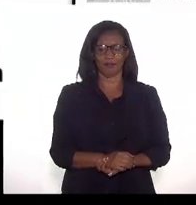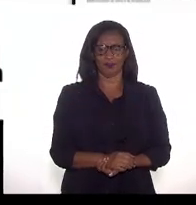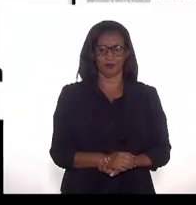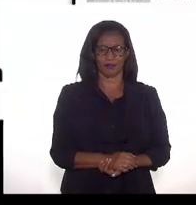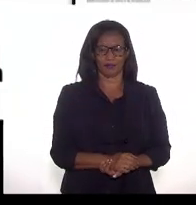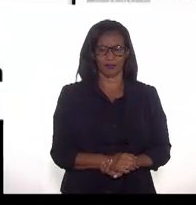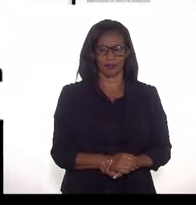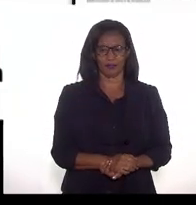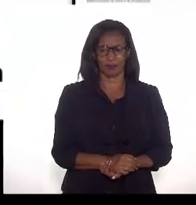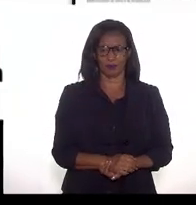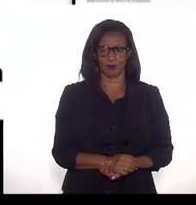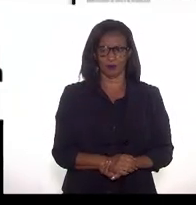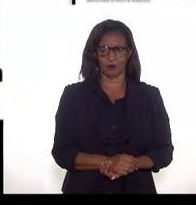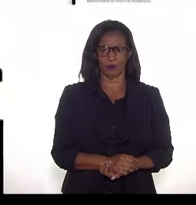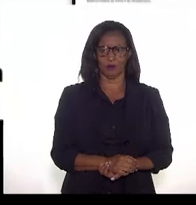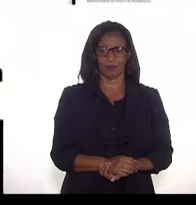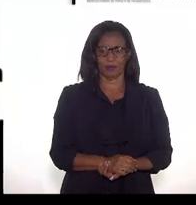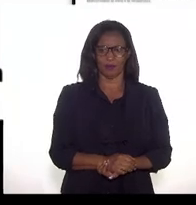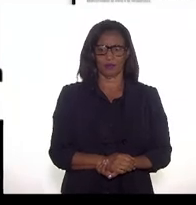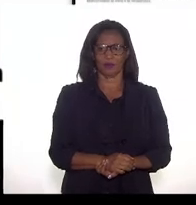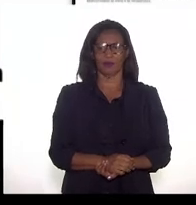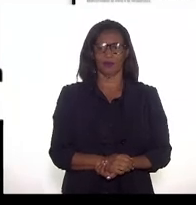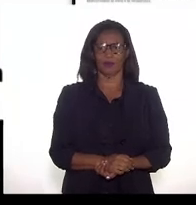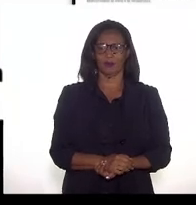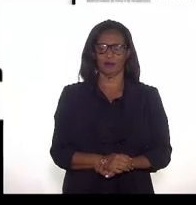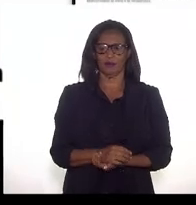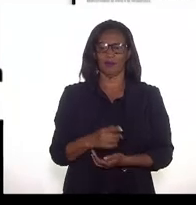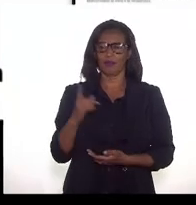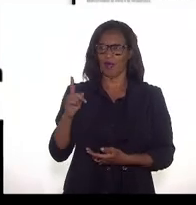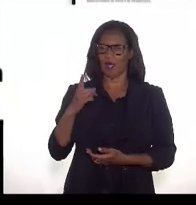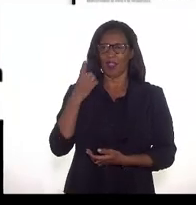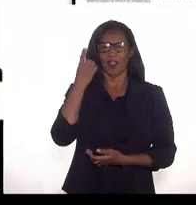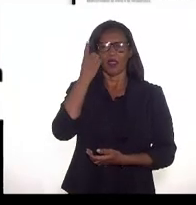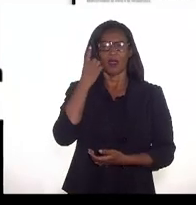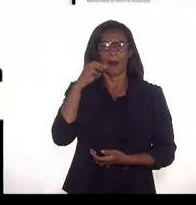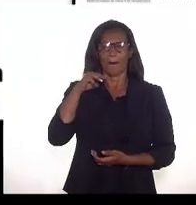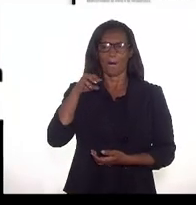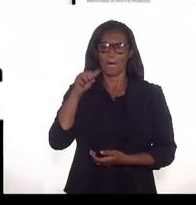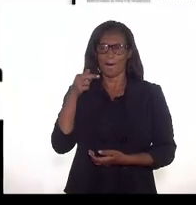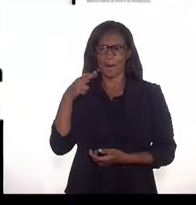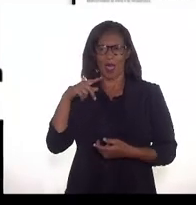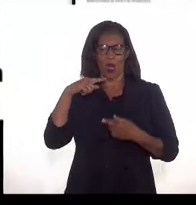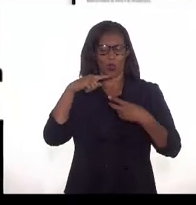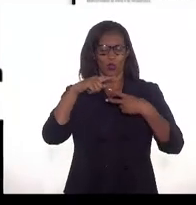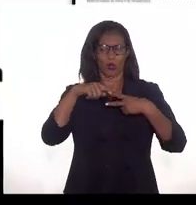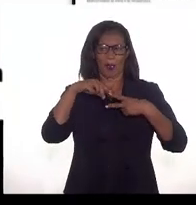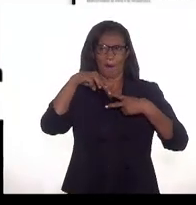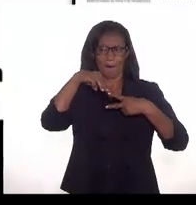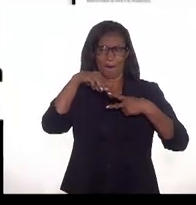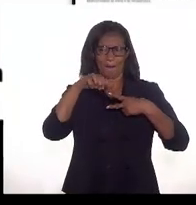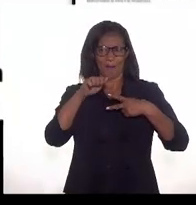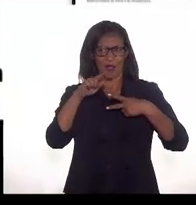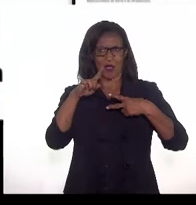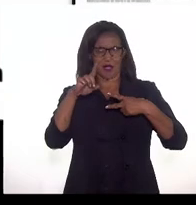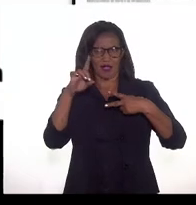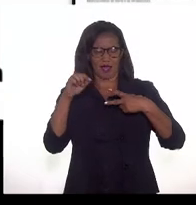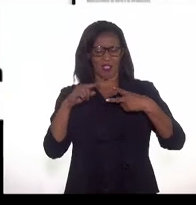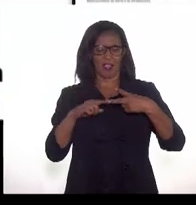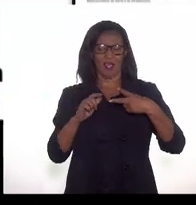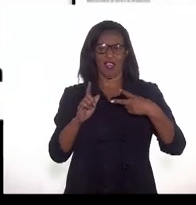me inscreve, por favor, Moga Zorga. Já está inscrito. Tá, bom, obrigado. Depois da doutora Magda Chambriá. Por favor.